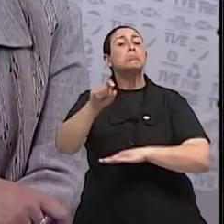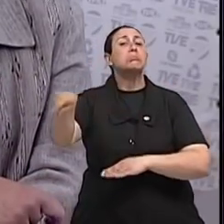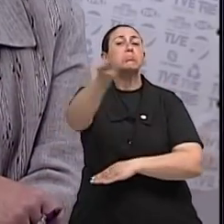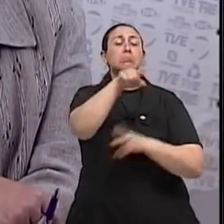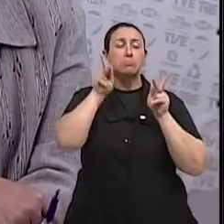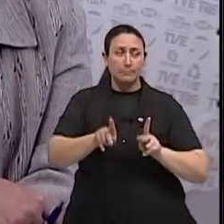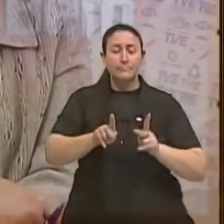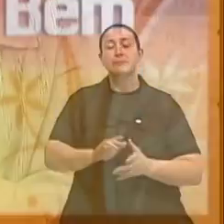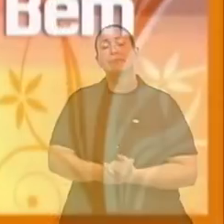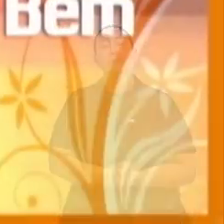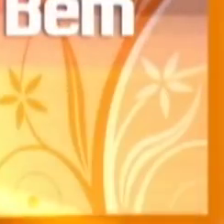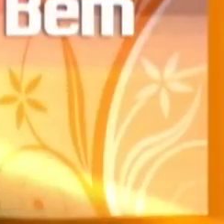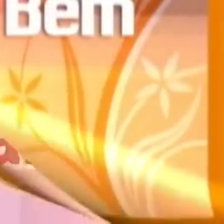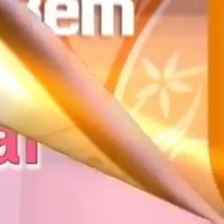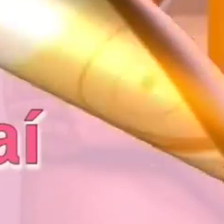gravado.